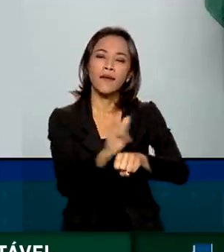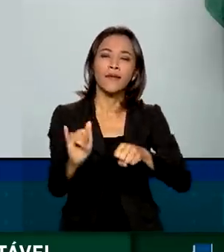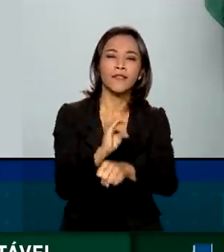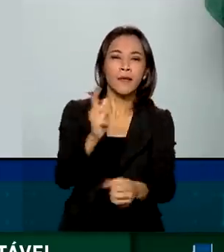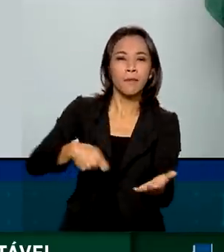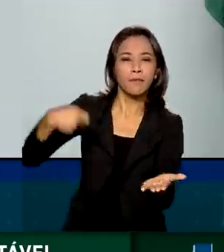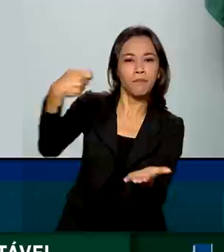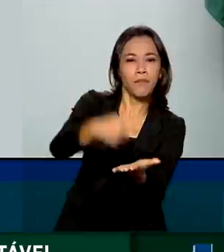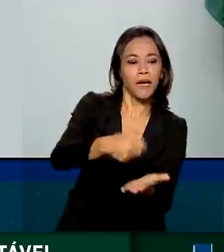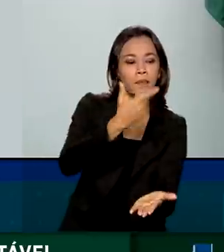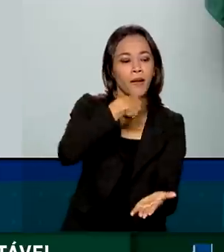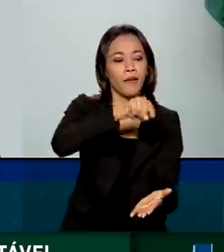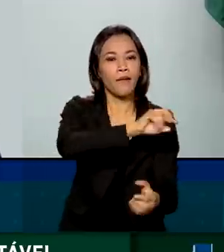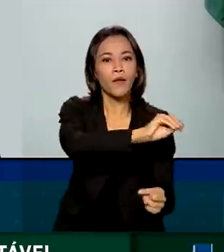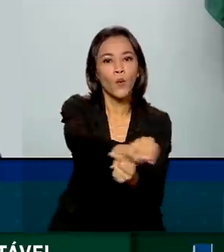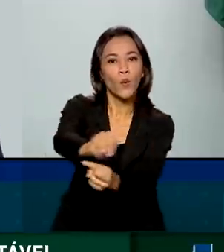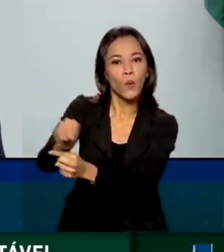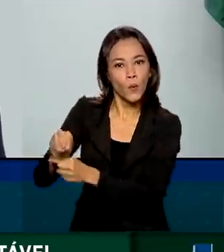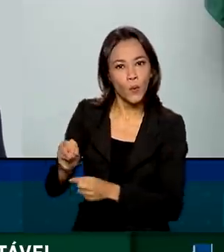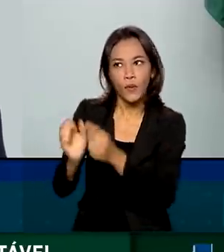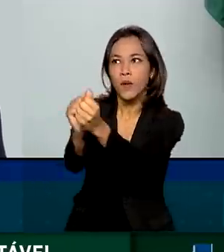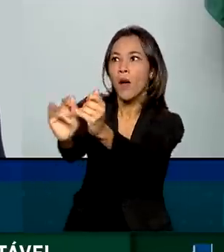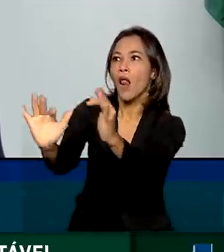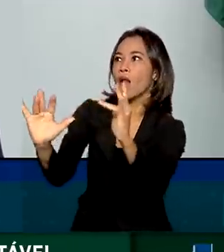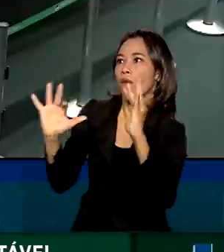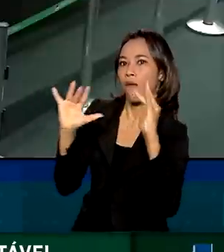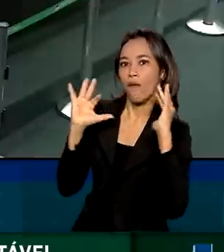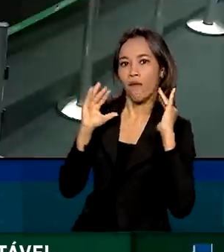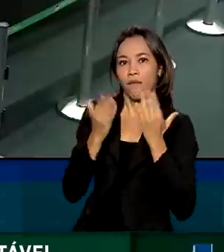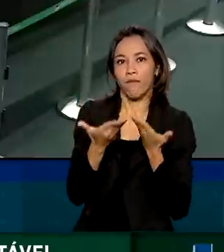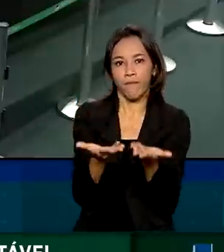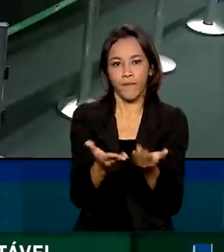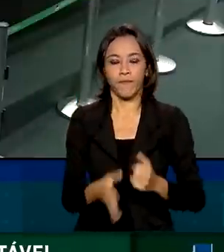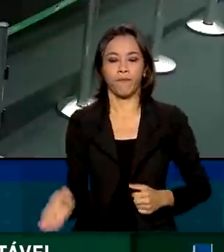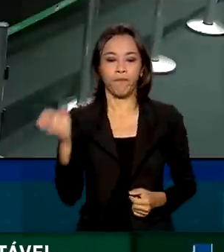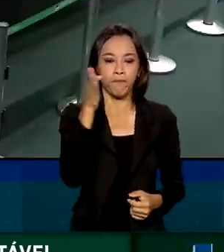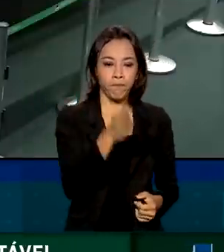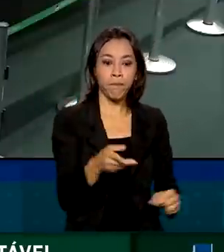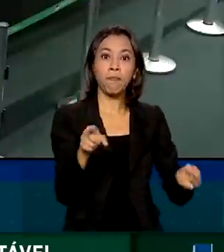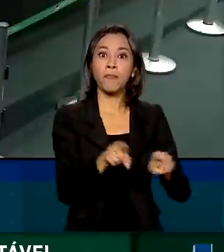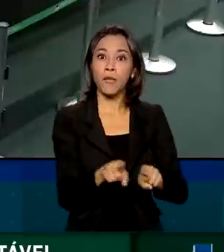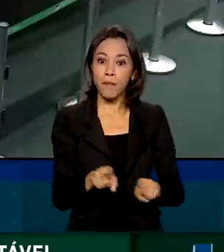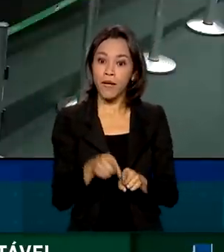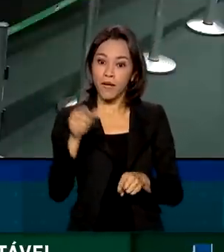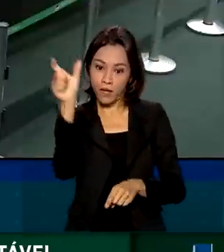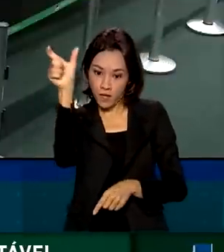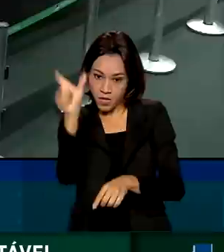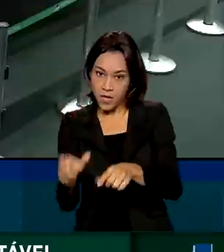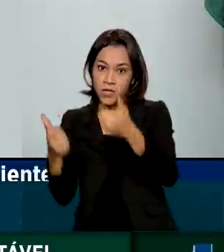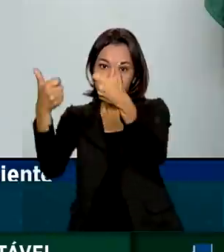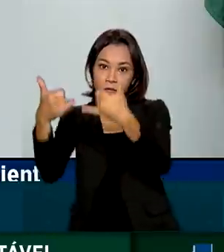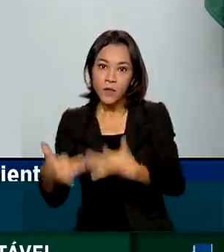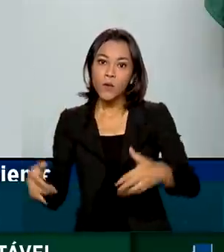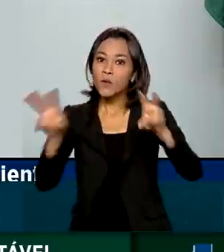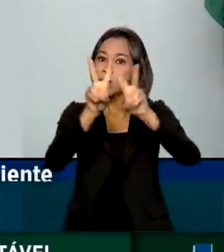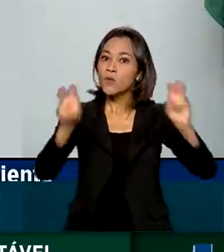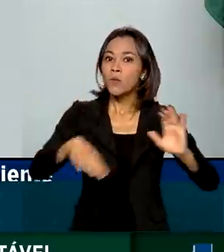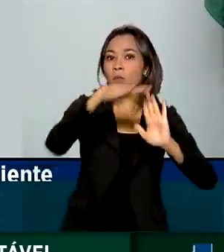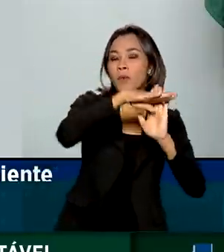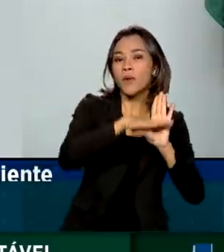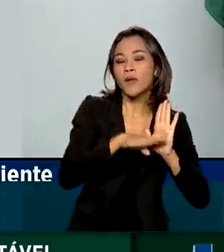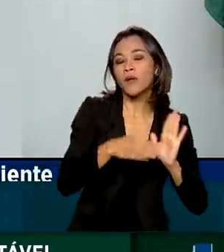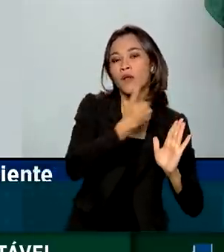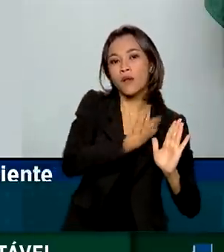quem efetivamente está no território cuidando de floresta. Ainda explicou sobre o novo programa do governo federal, o